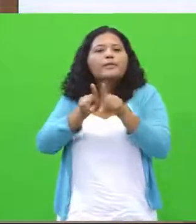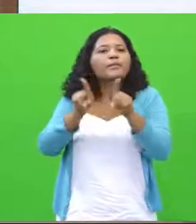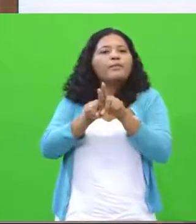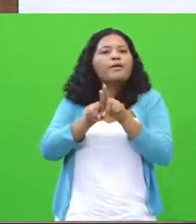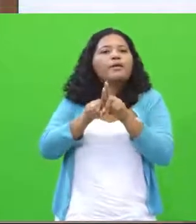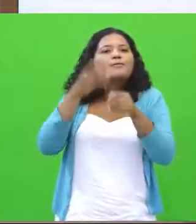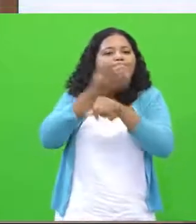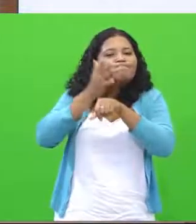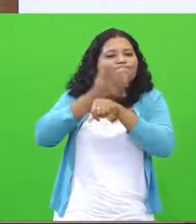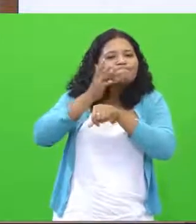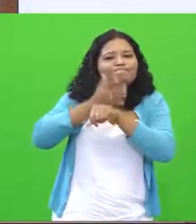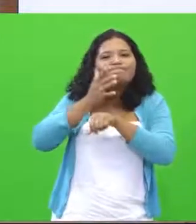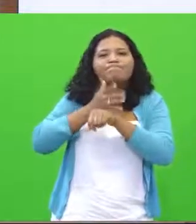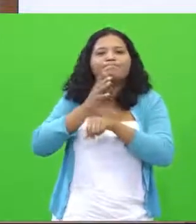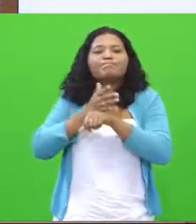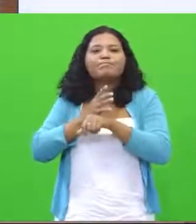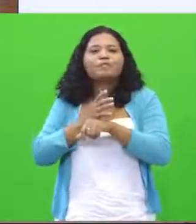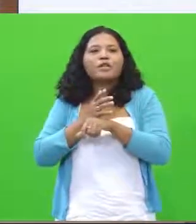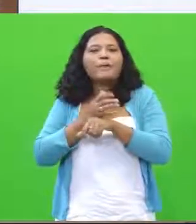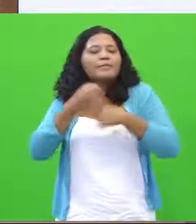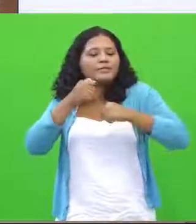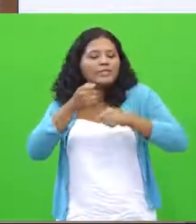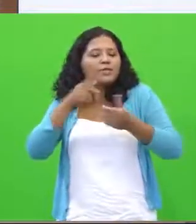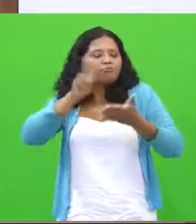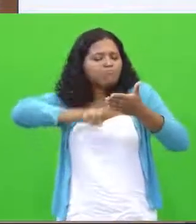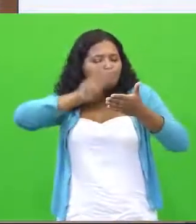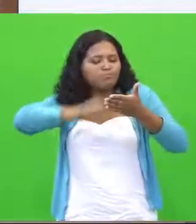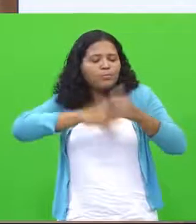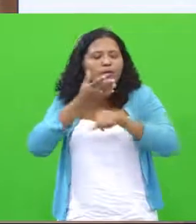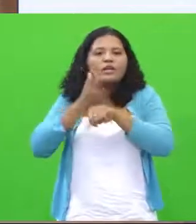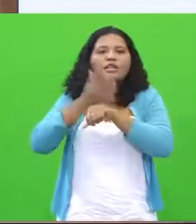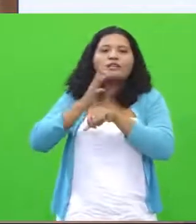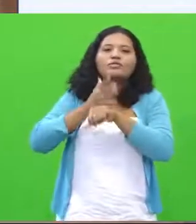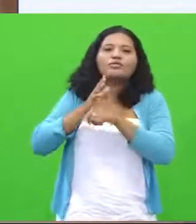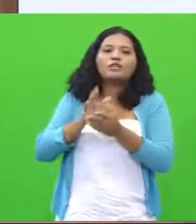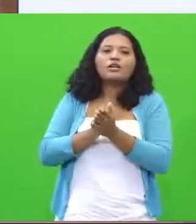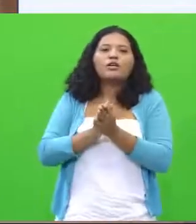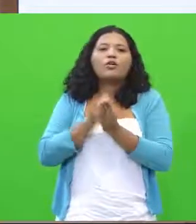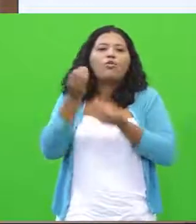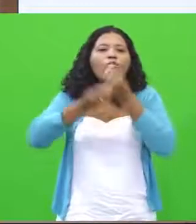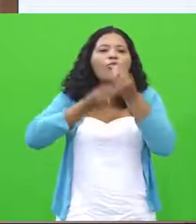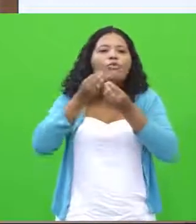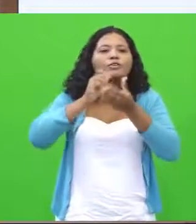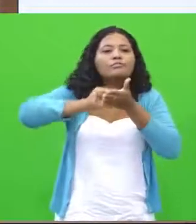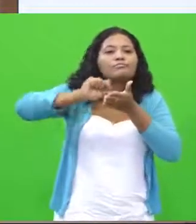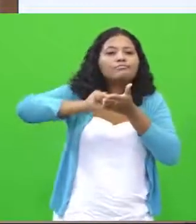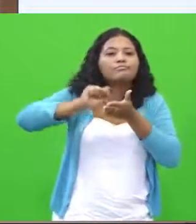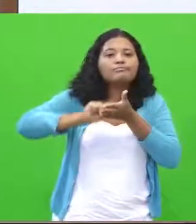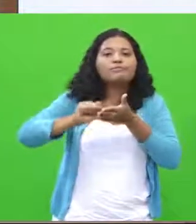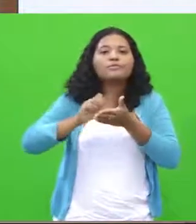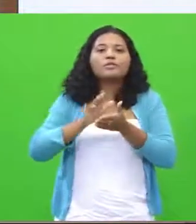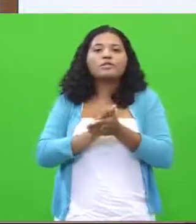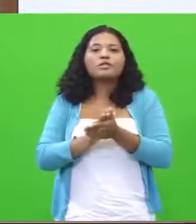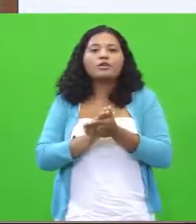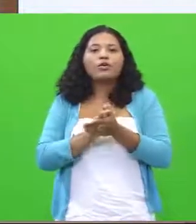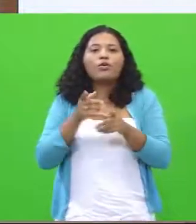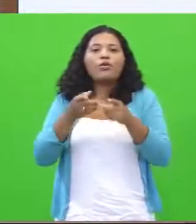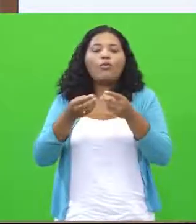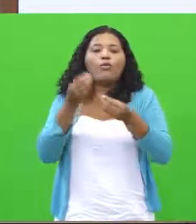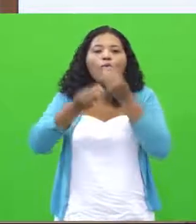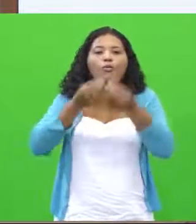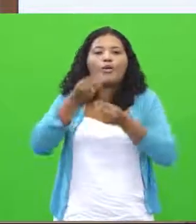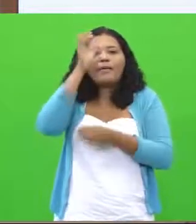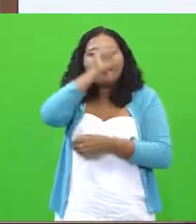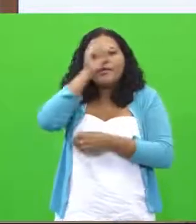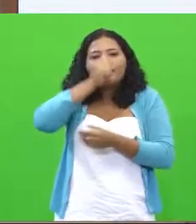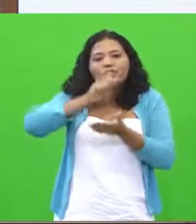uma prática. É muita leitura e a questão da prática. Como é que se escreve, como é que se aprende a escrever